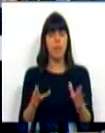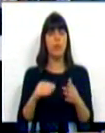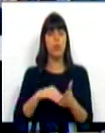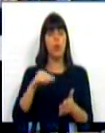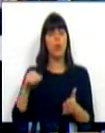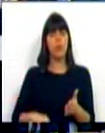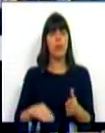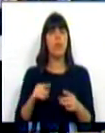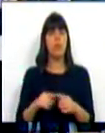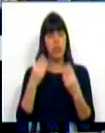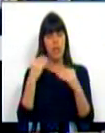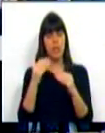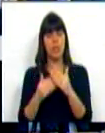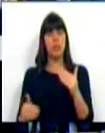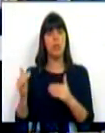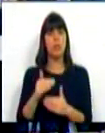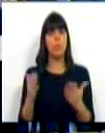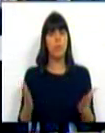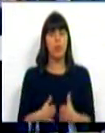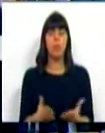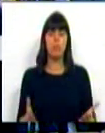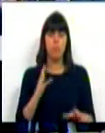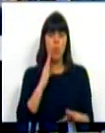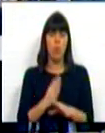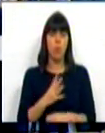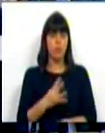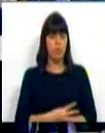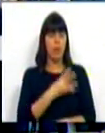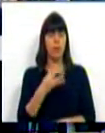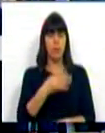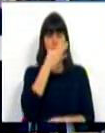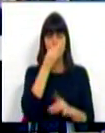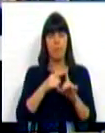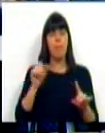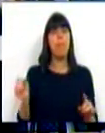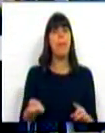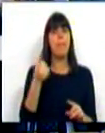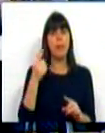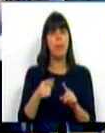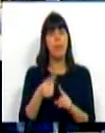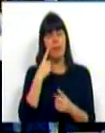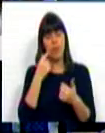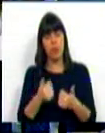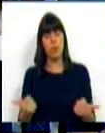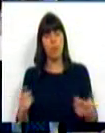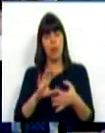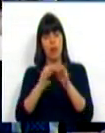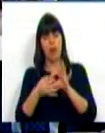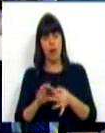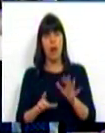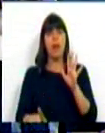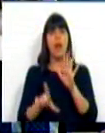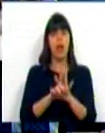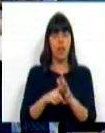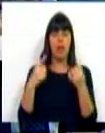contratações no ensino superior. Desde os últimos quatro anos, pela primeira vez, vejam bem no articulado da lei,